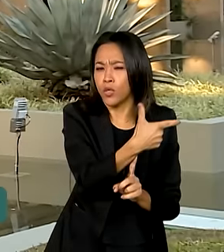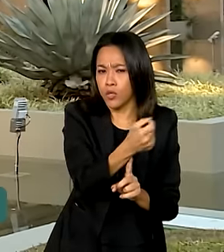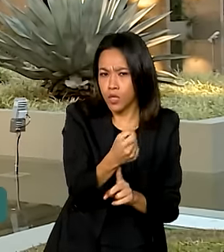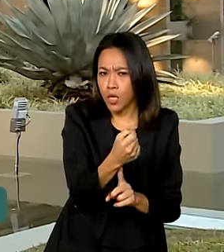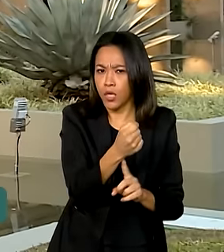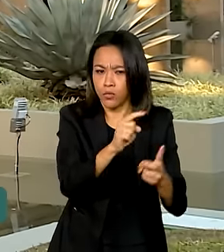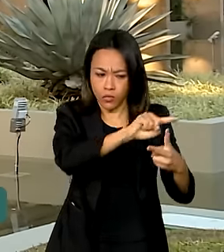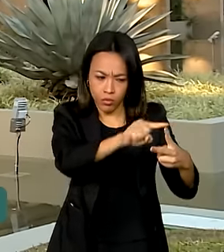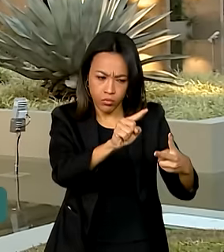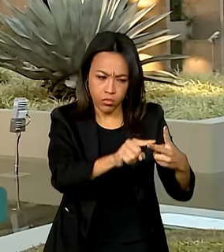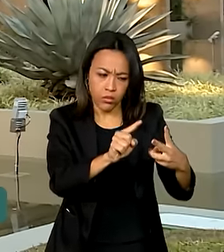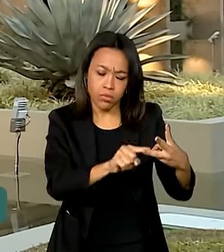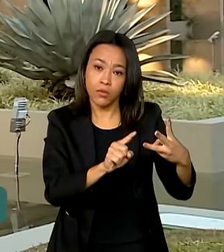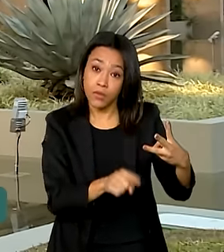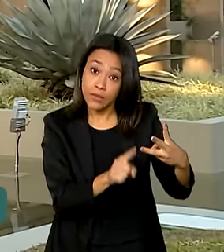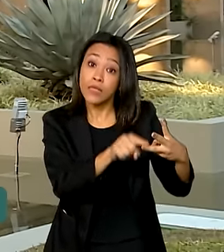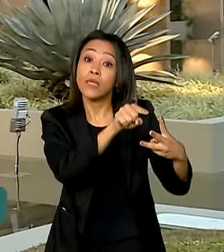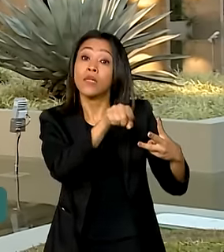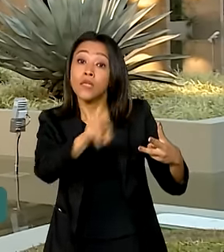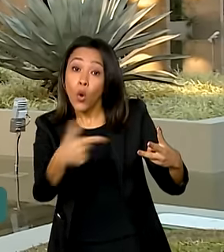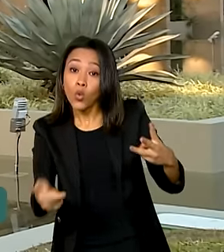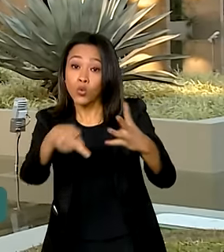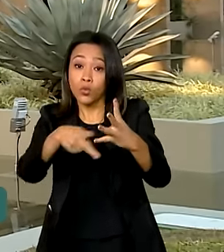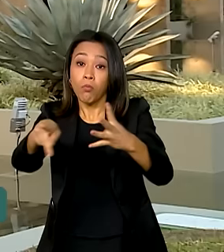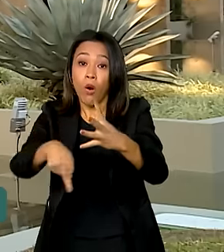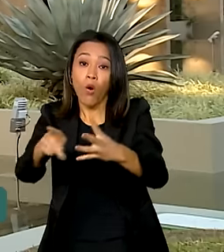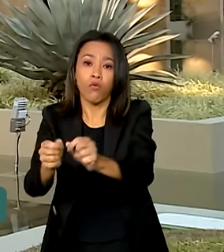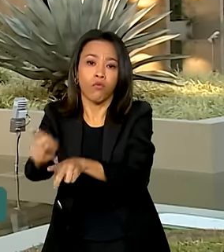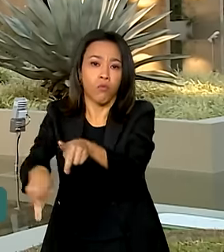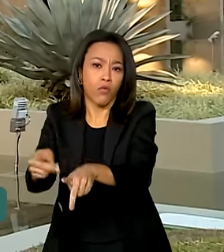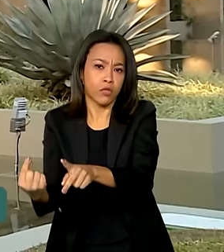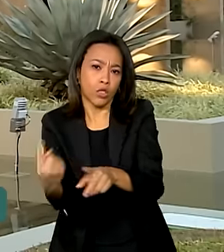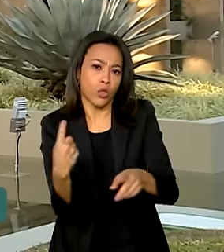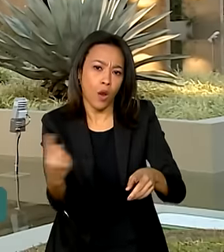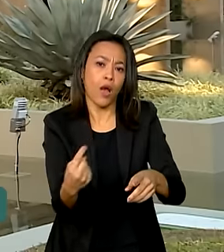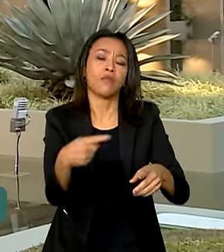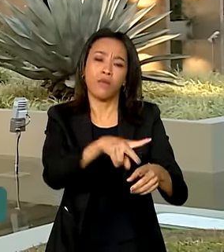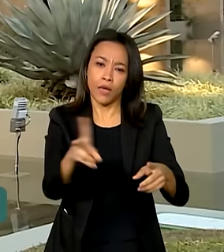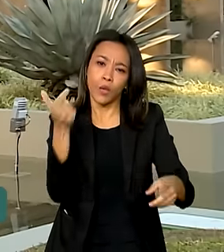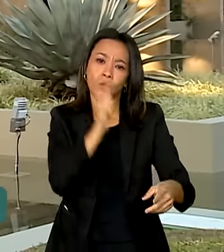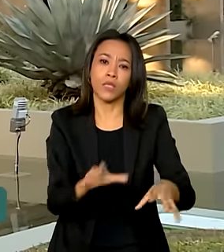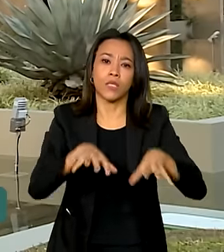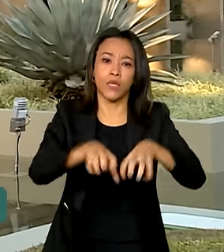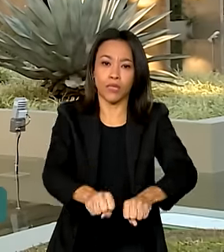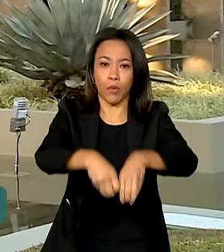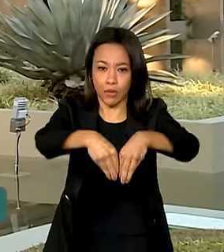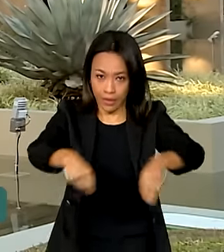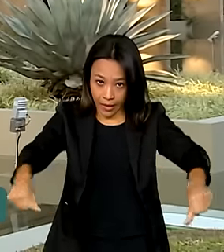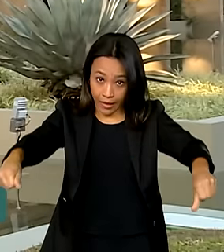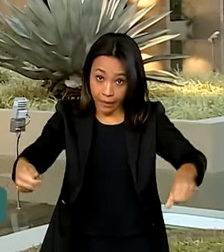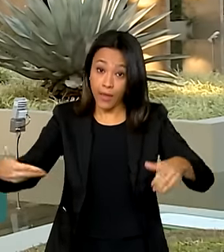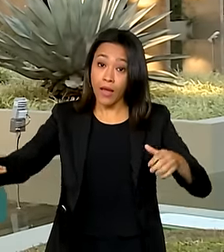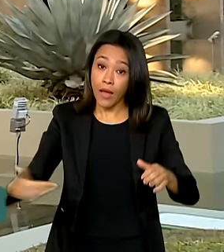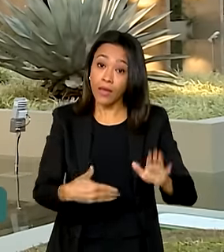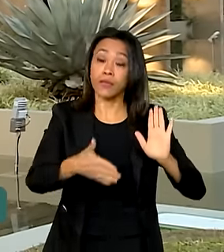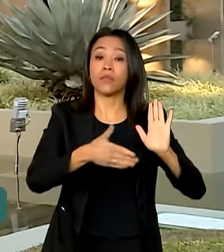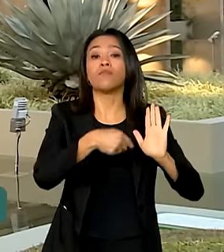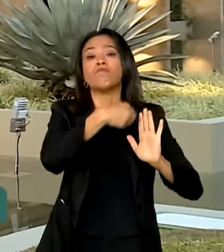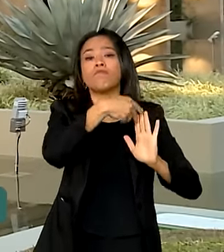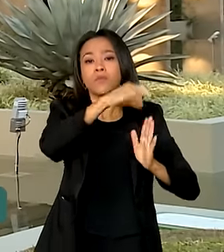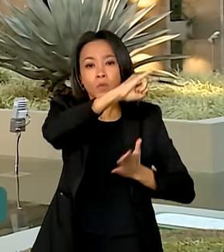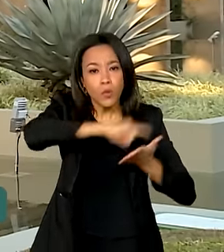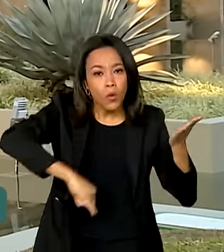Cobra Grande, Apiacás, além de povos isolados, serão beneficiados com homologação. A medida pretende trazer mais